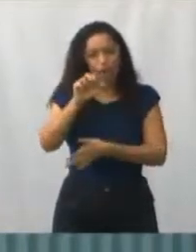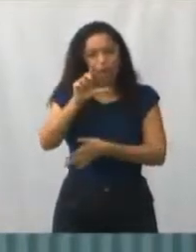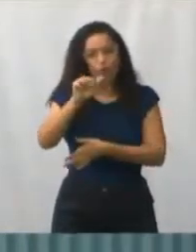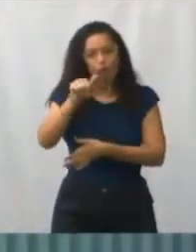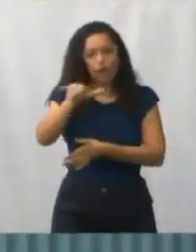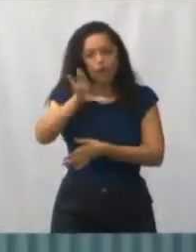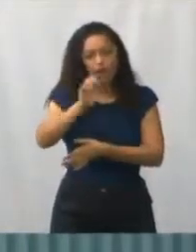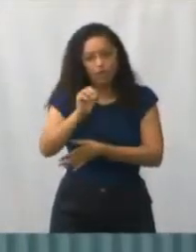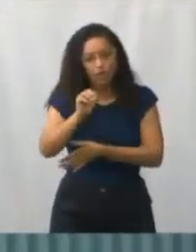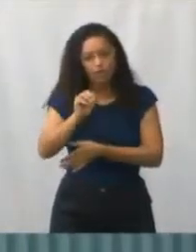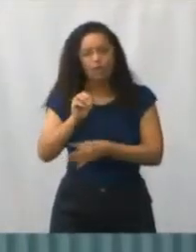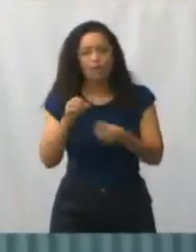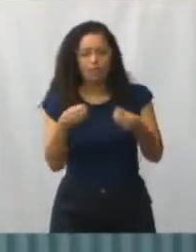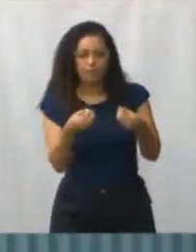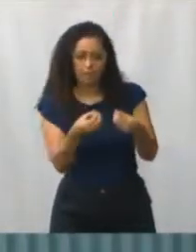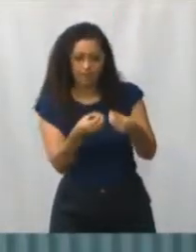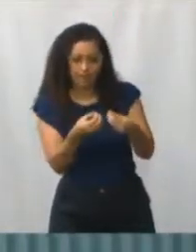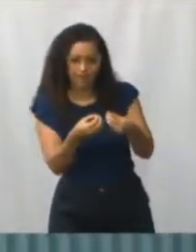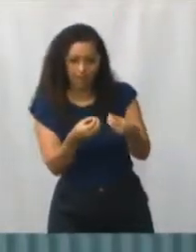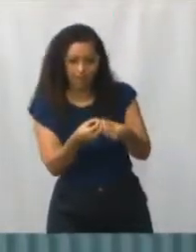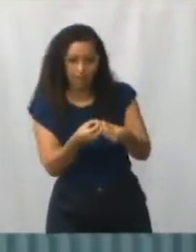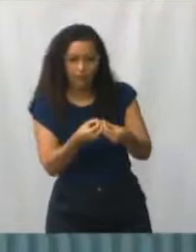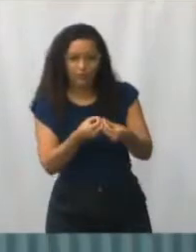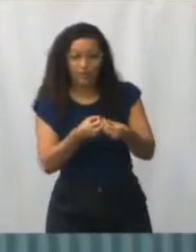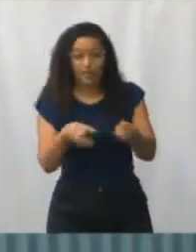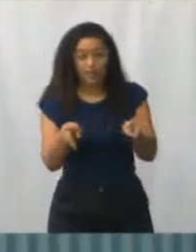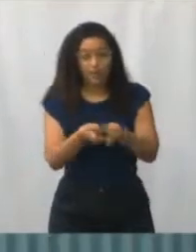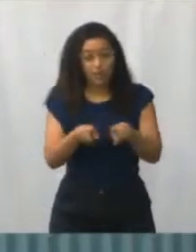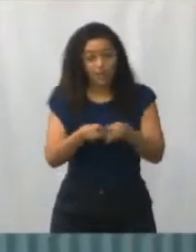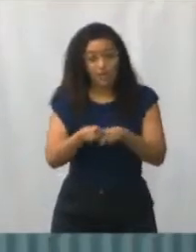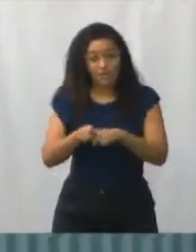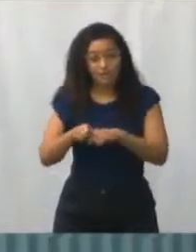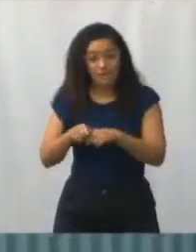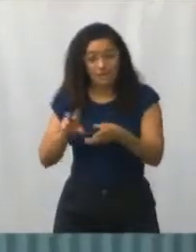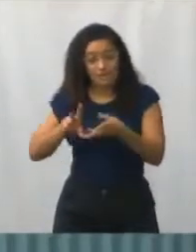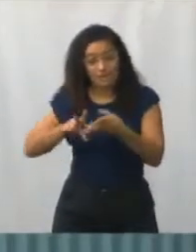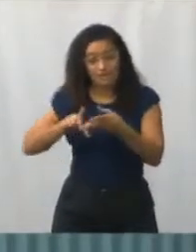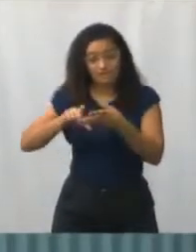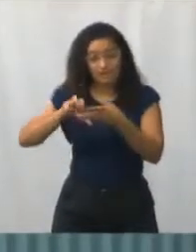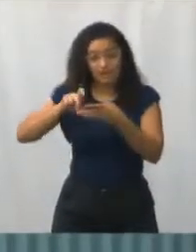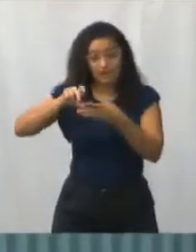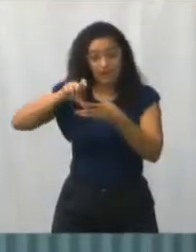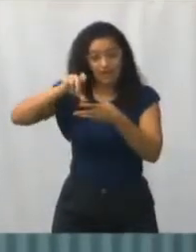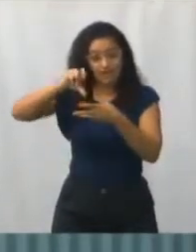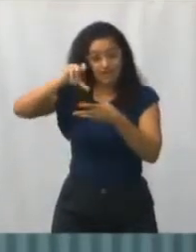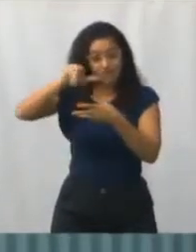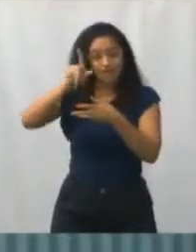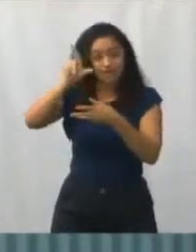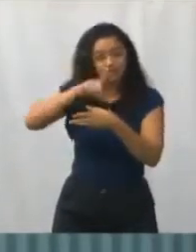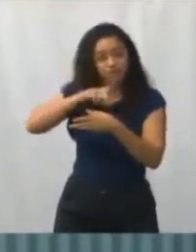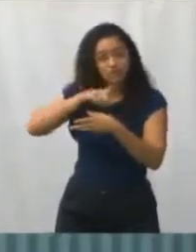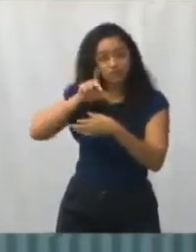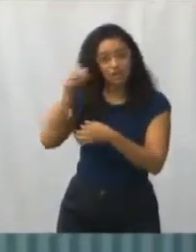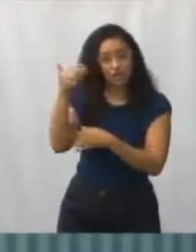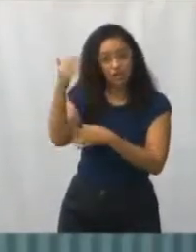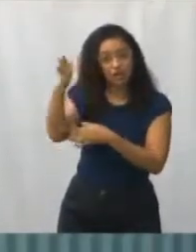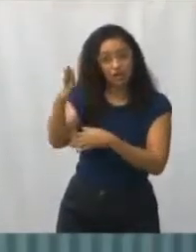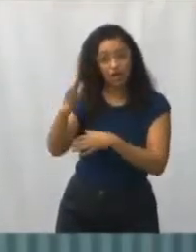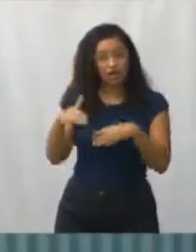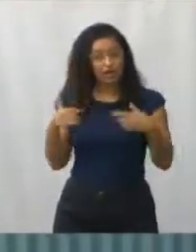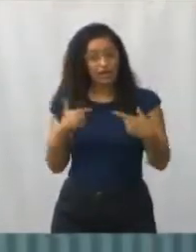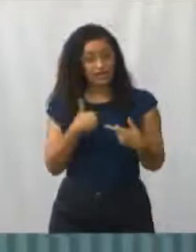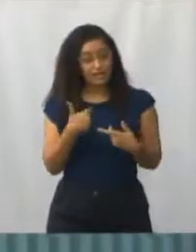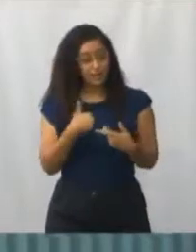Marina da Conceição. Então, eu criei uma relação, vínculo com aquela comunidade